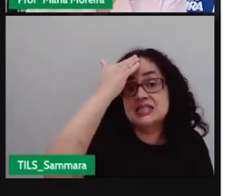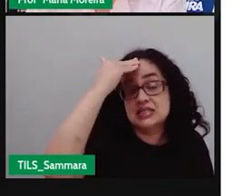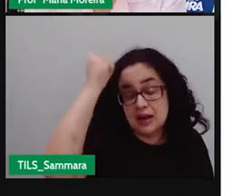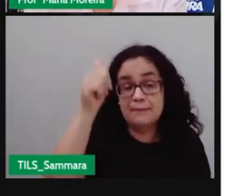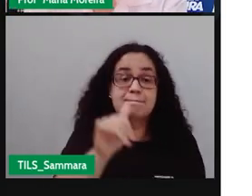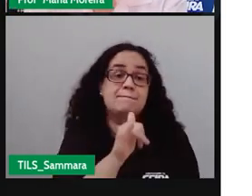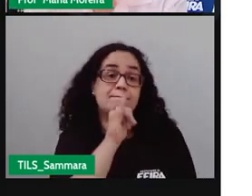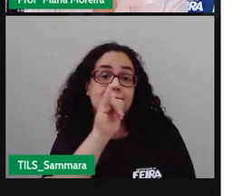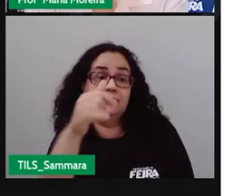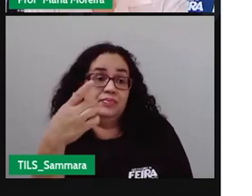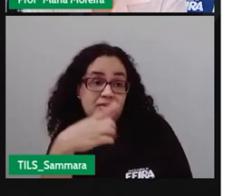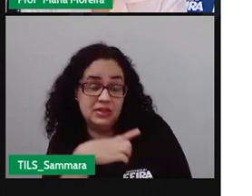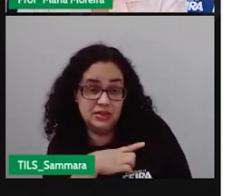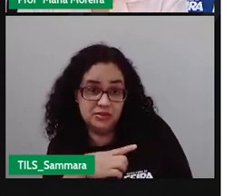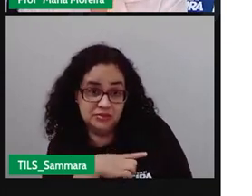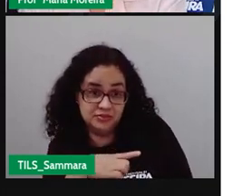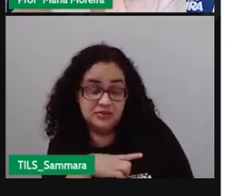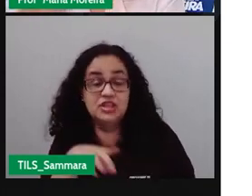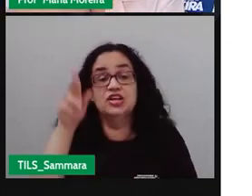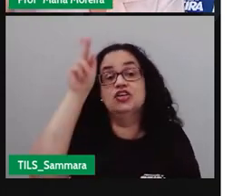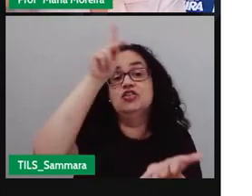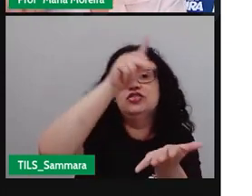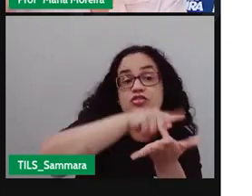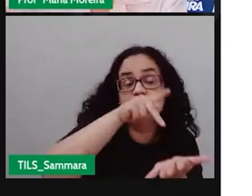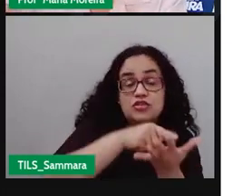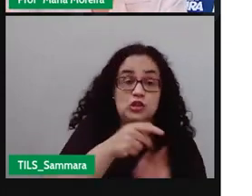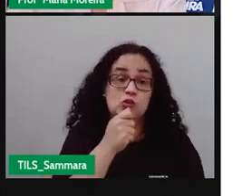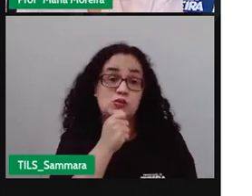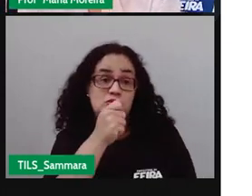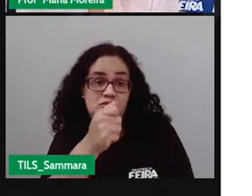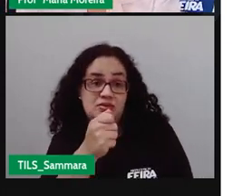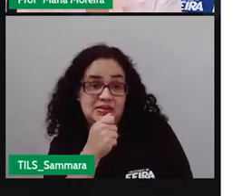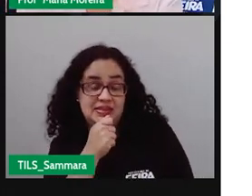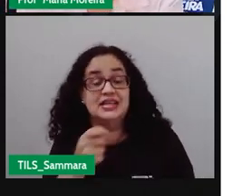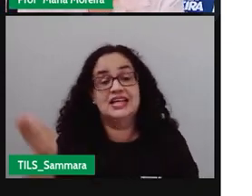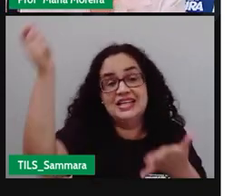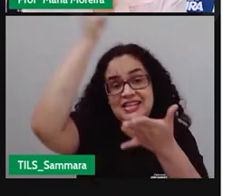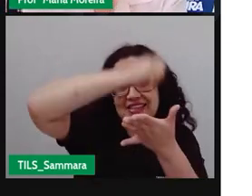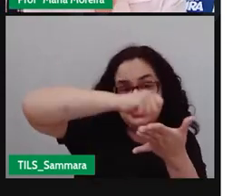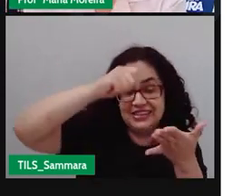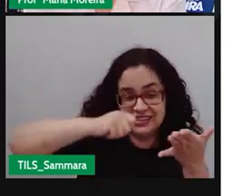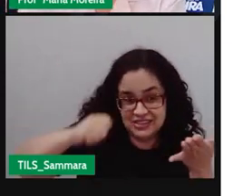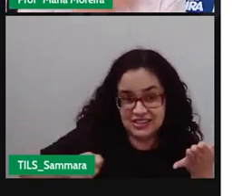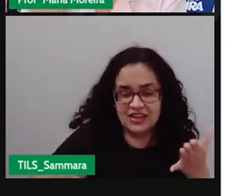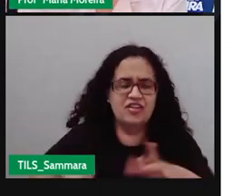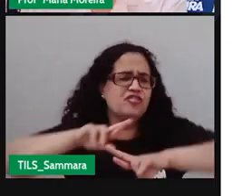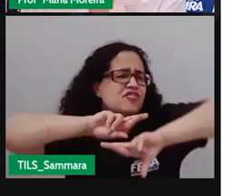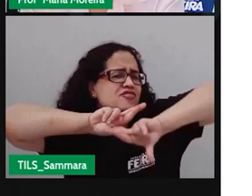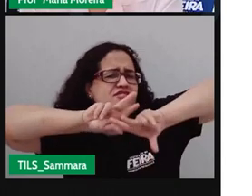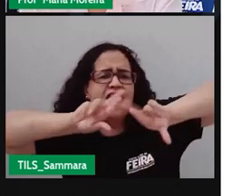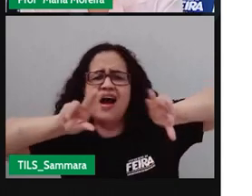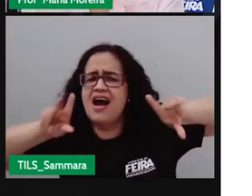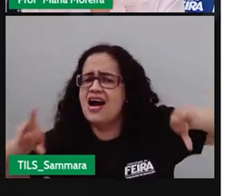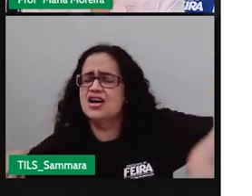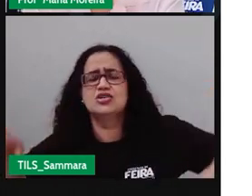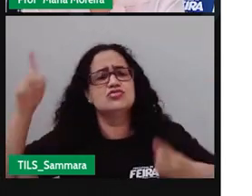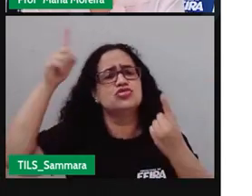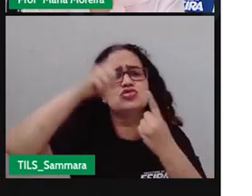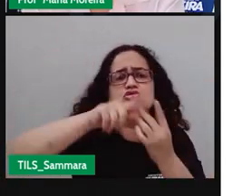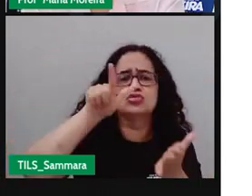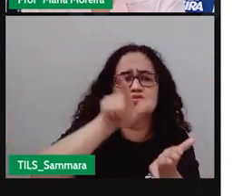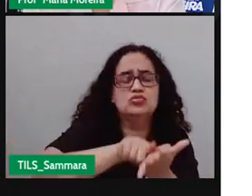informação ela realmente procede, tem aquele jornalista que ele vai o quê? Escrever reportagem, tem vários tipos aí de